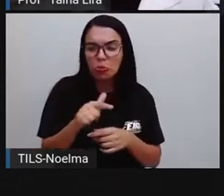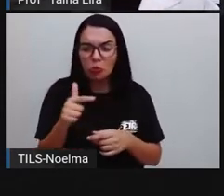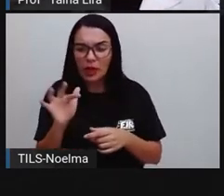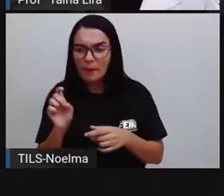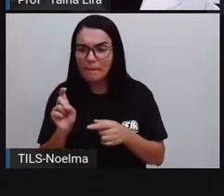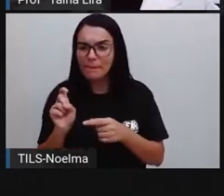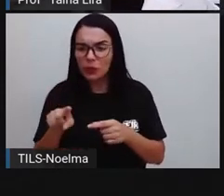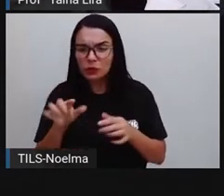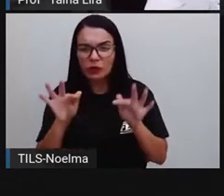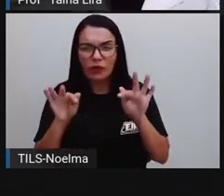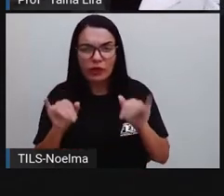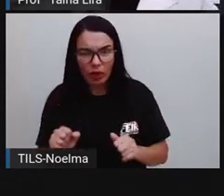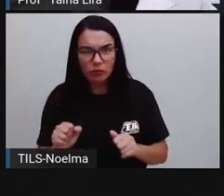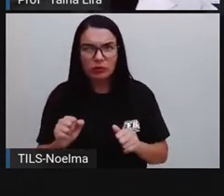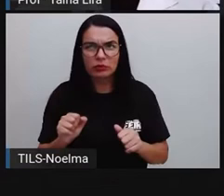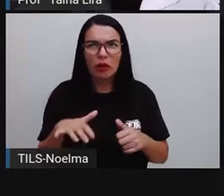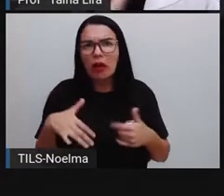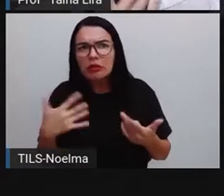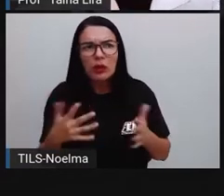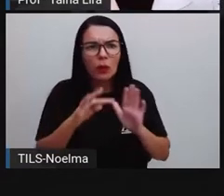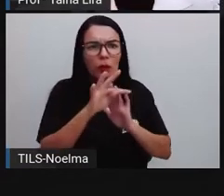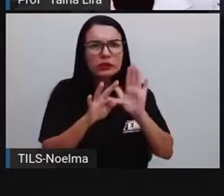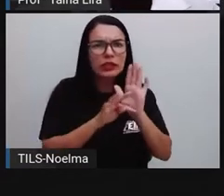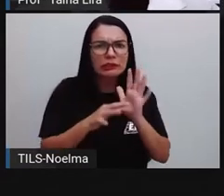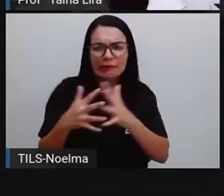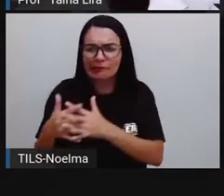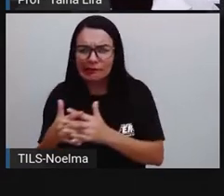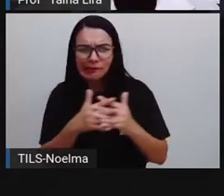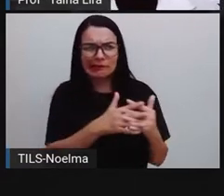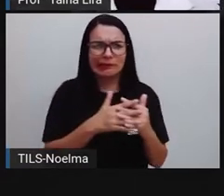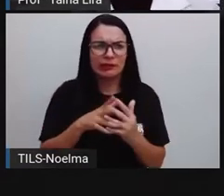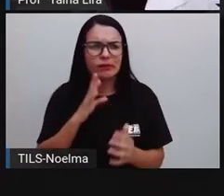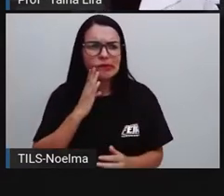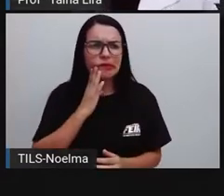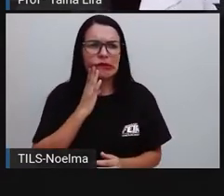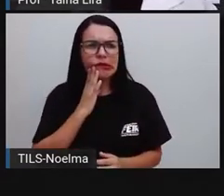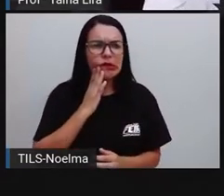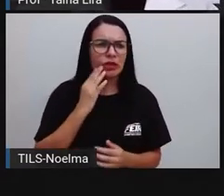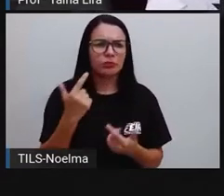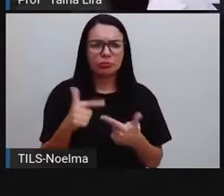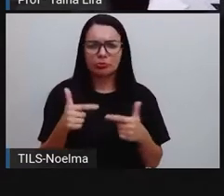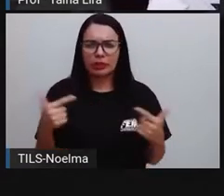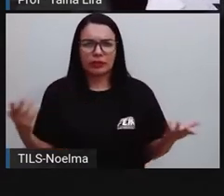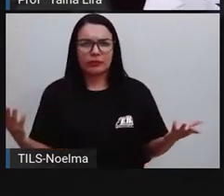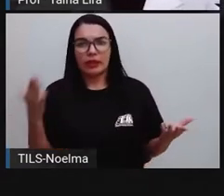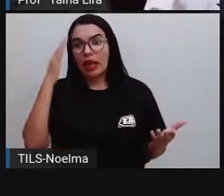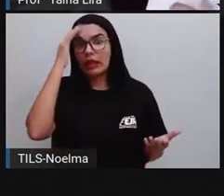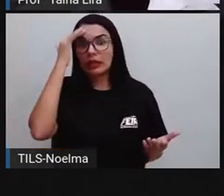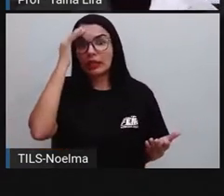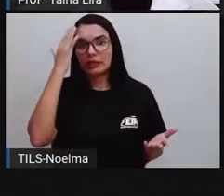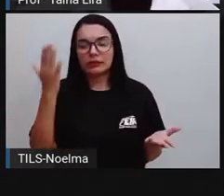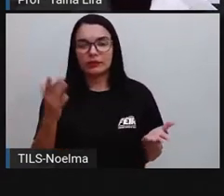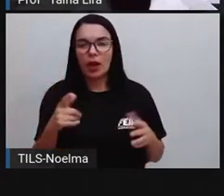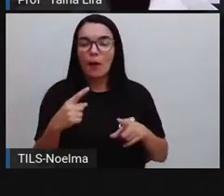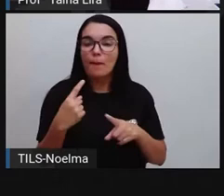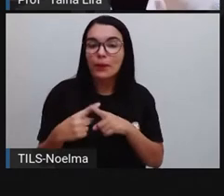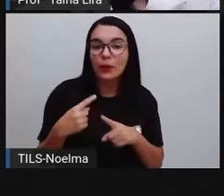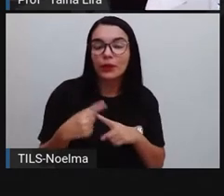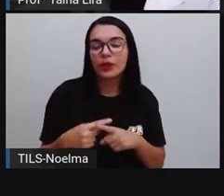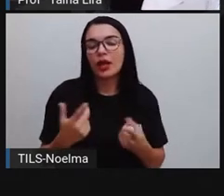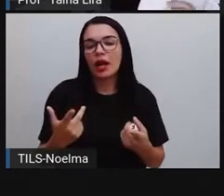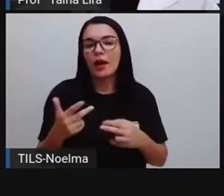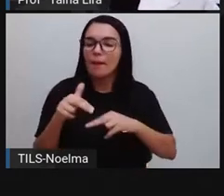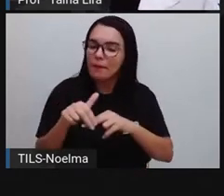completamente ali, né? Sem sentido, dificulta a leitura. É por isso que toda vez que vocês fazem produção de texto,